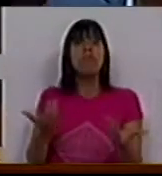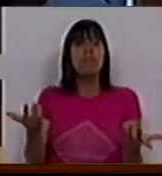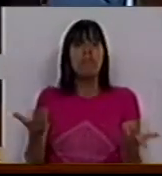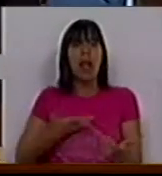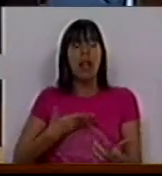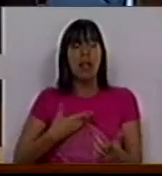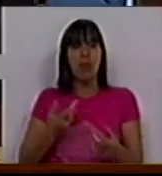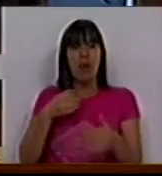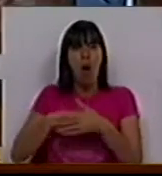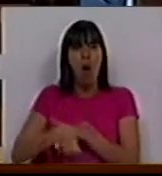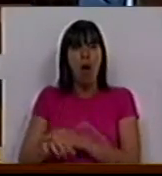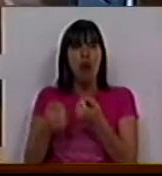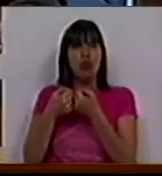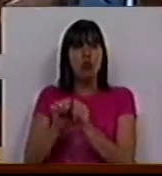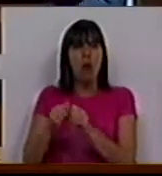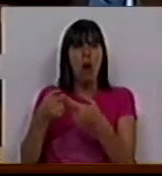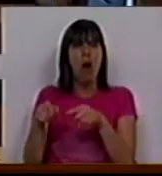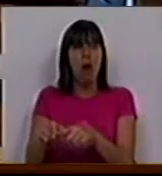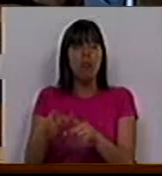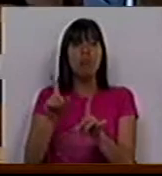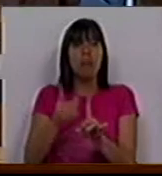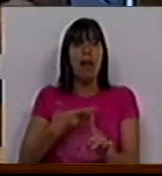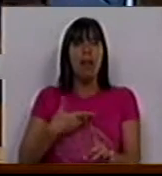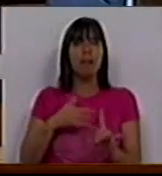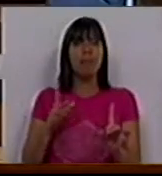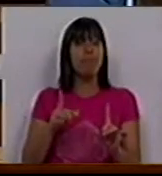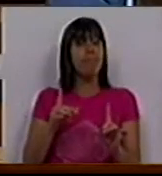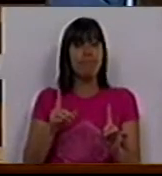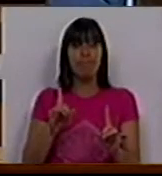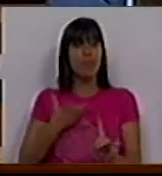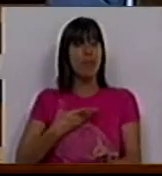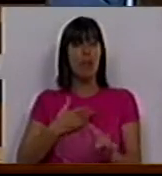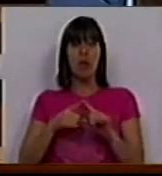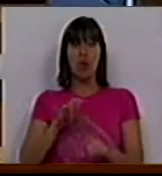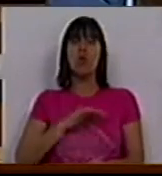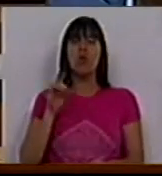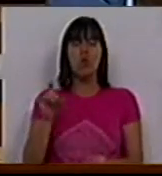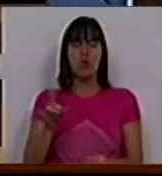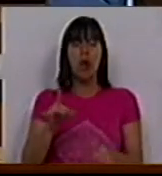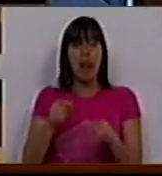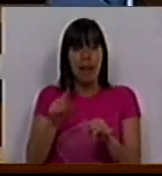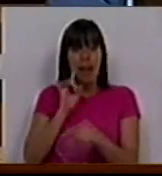saltar a dívida escondida. Aí vamos ver que nem na dívida os senhores